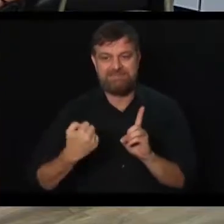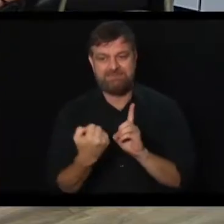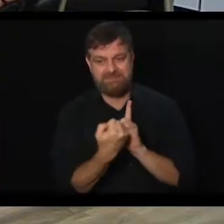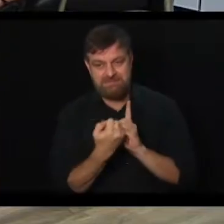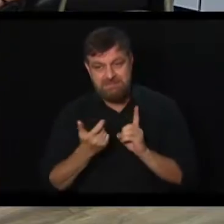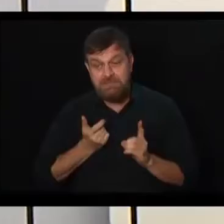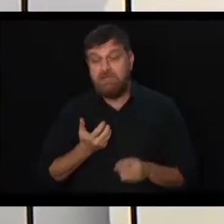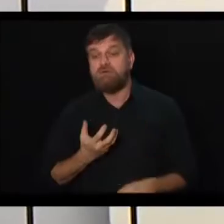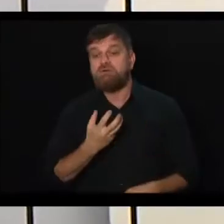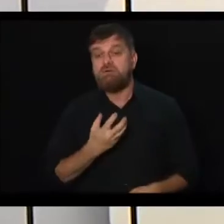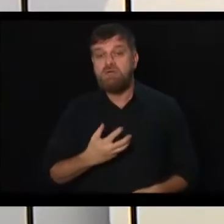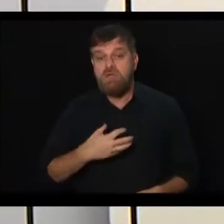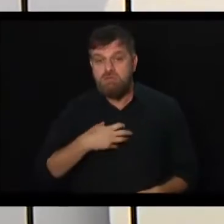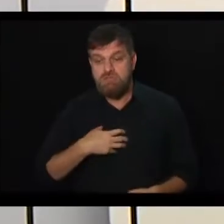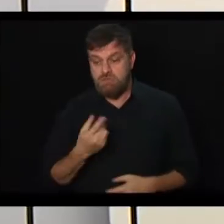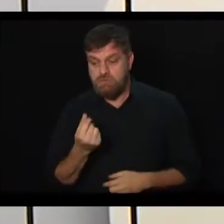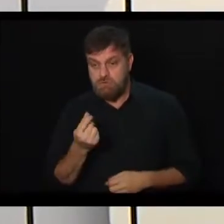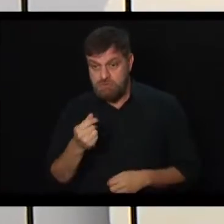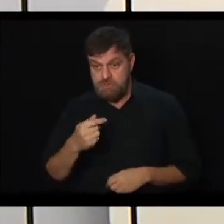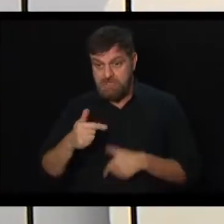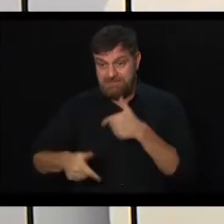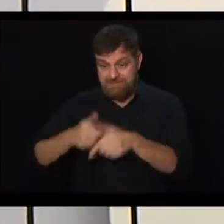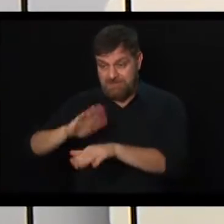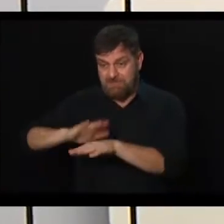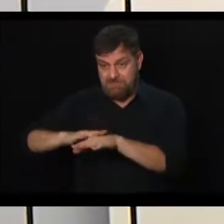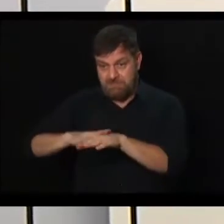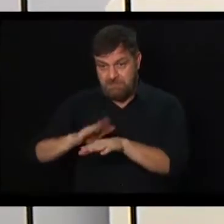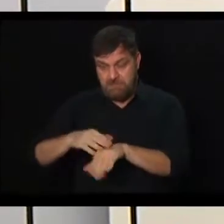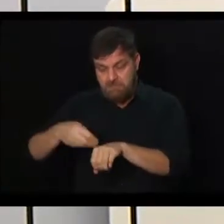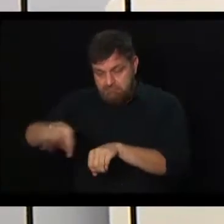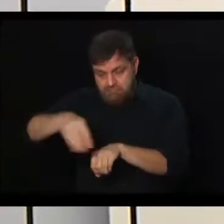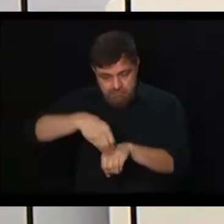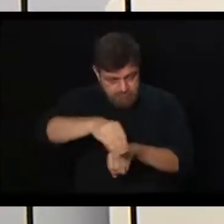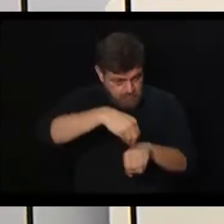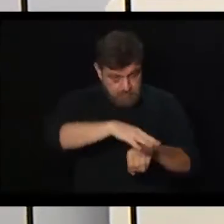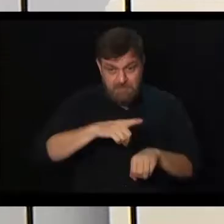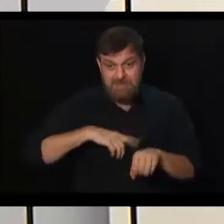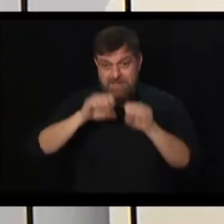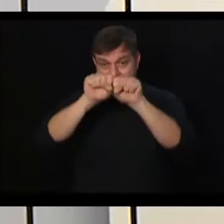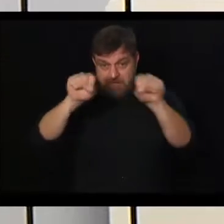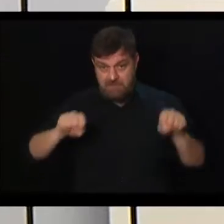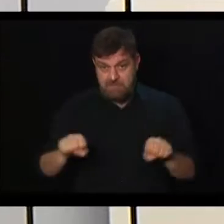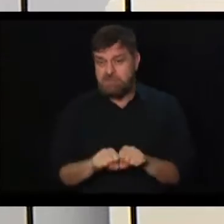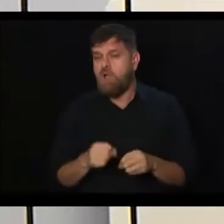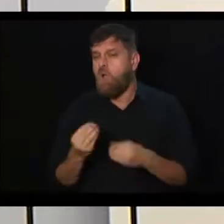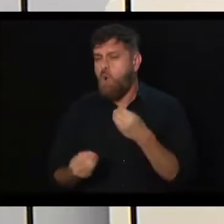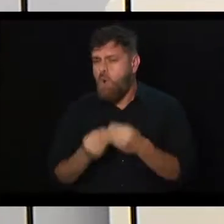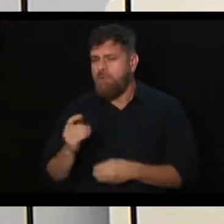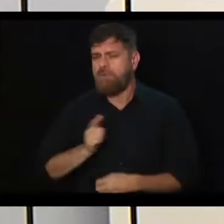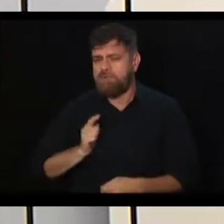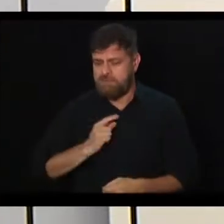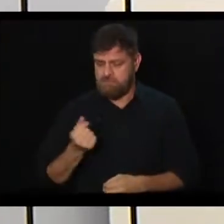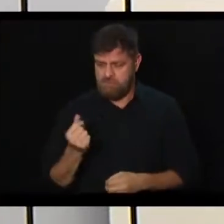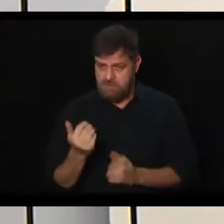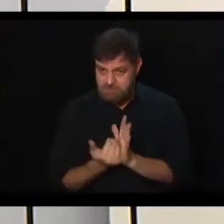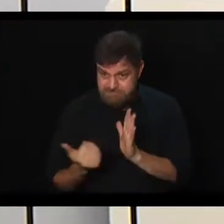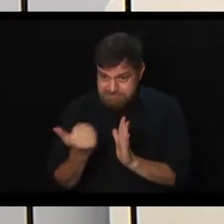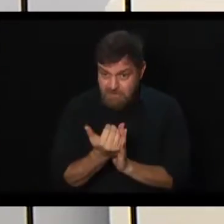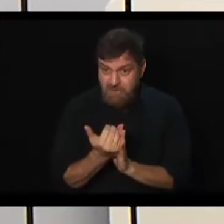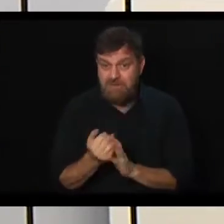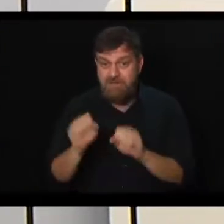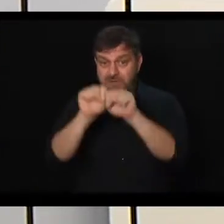de distribuir a riqueza que é produzida pelos próprios trabalhadores. Esse sistema, ele é superavitário. Quando a gente pega o sistema de